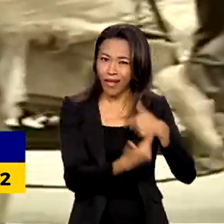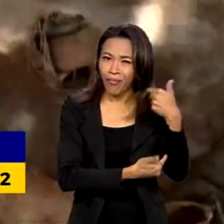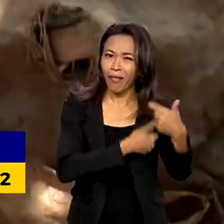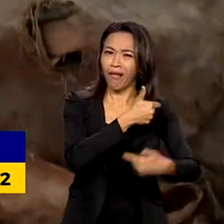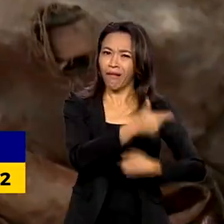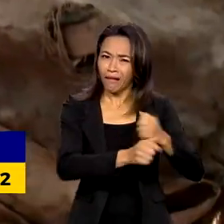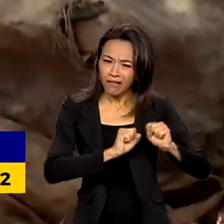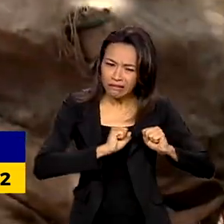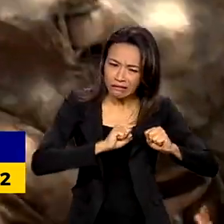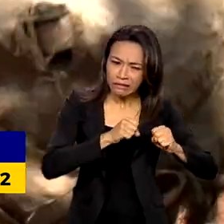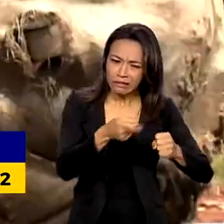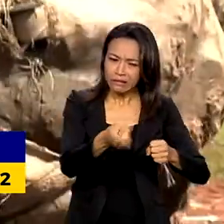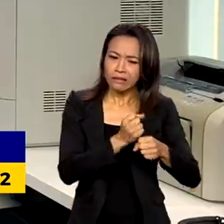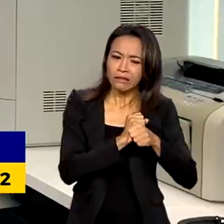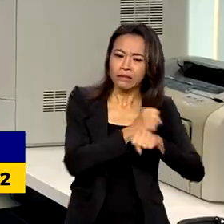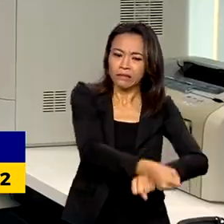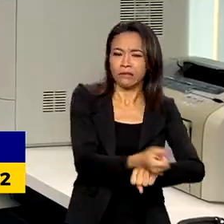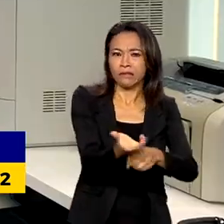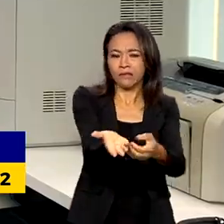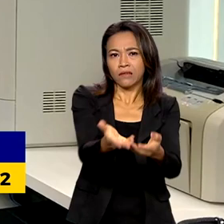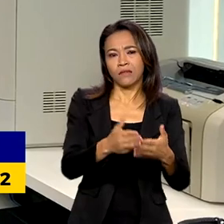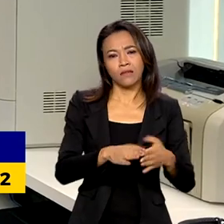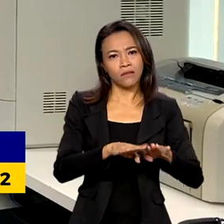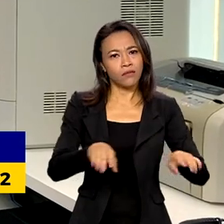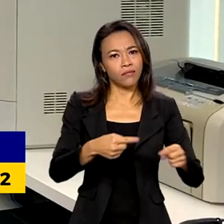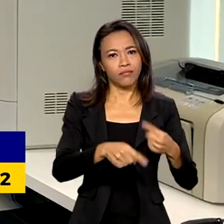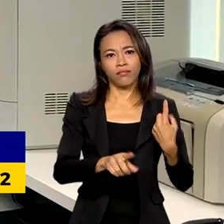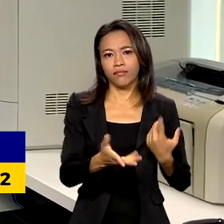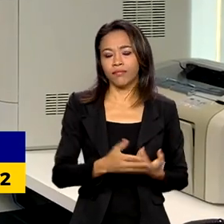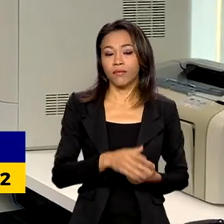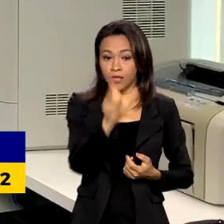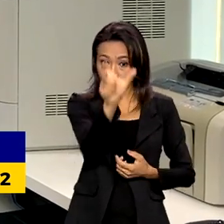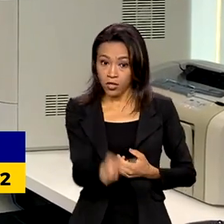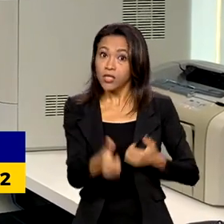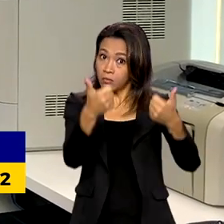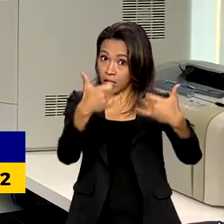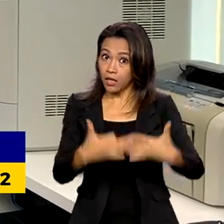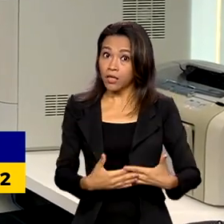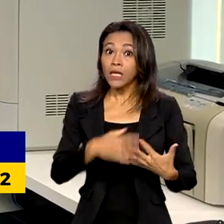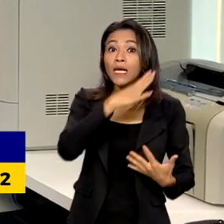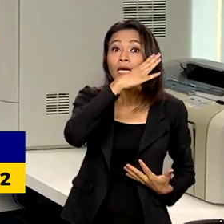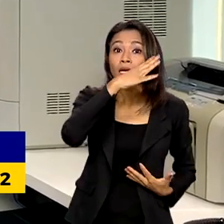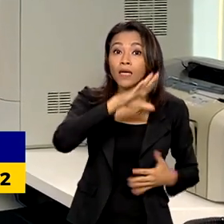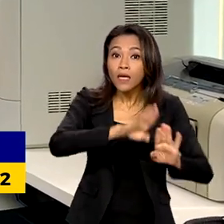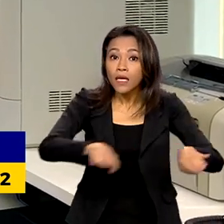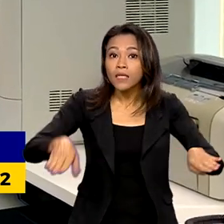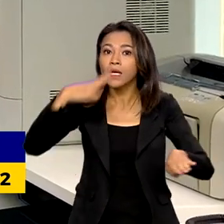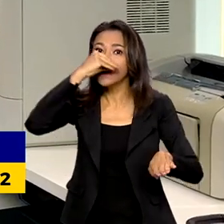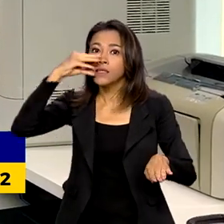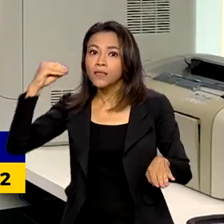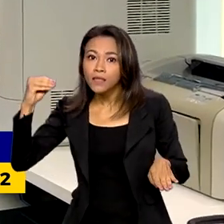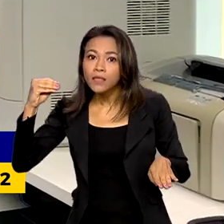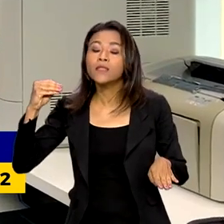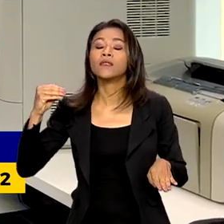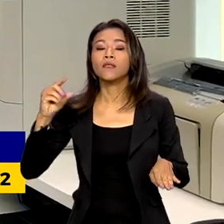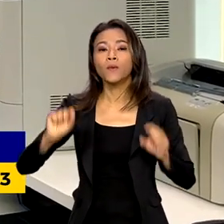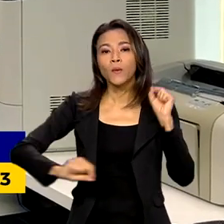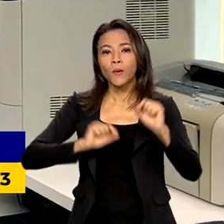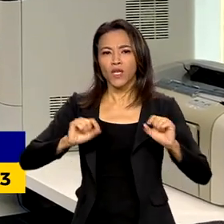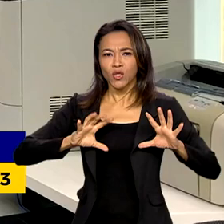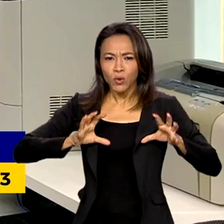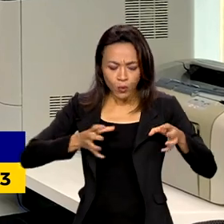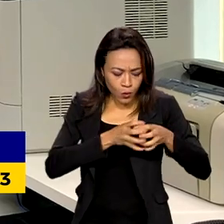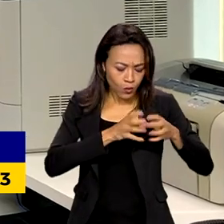de trabalho infantil. Nós estamos falando de crianças e adolescentes que são oriundos de núcleos